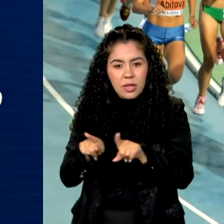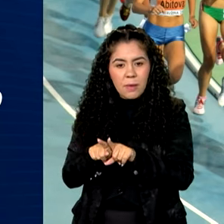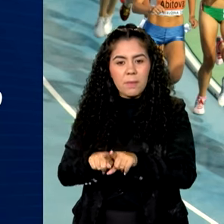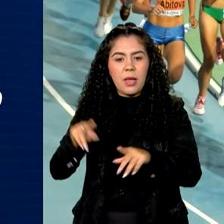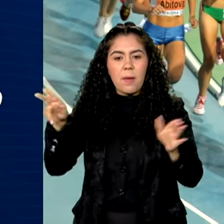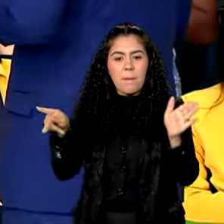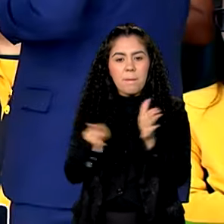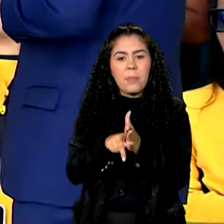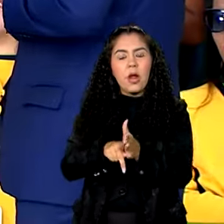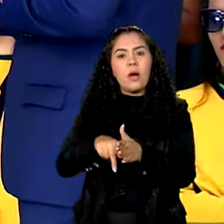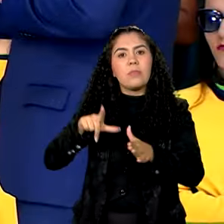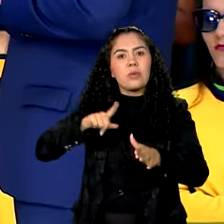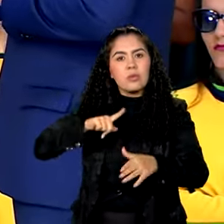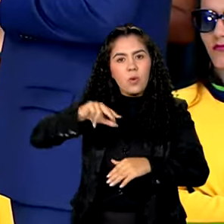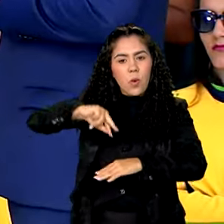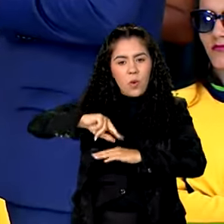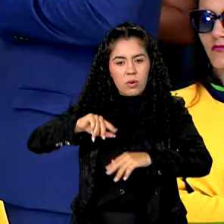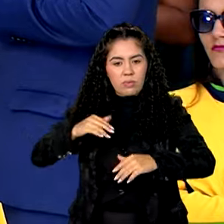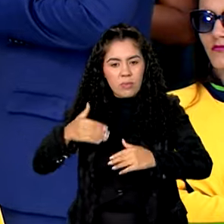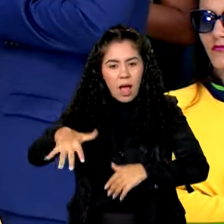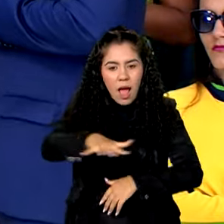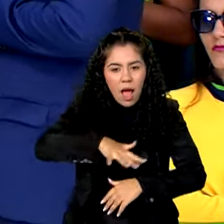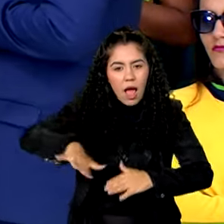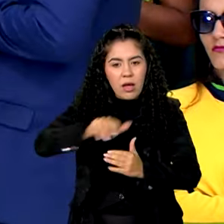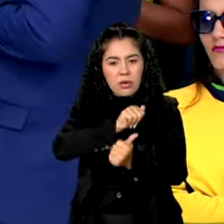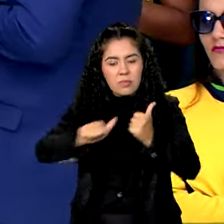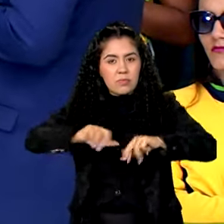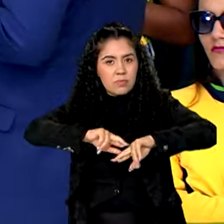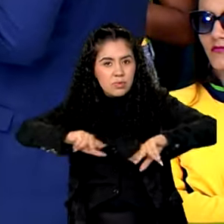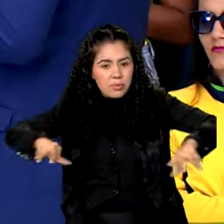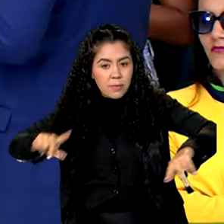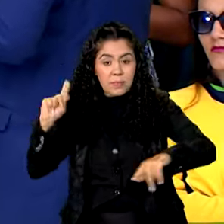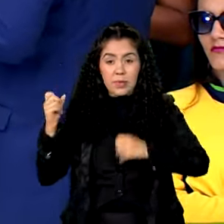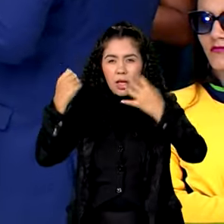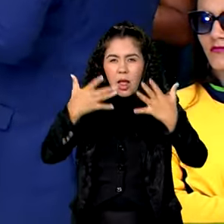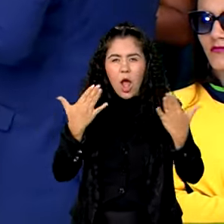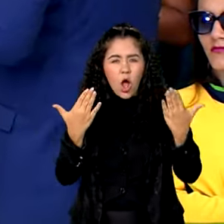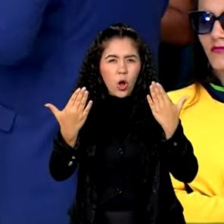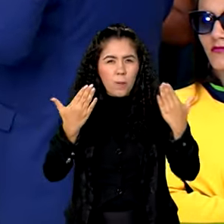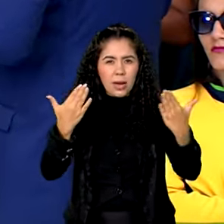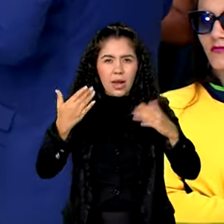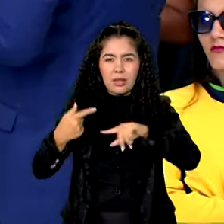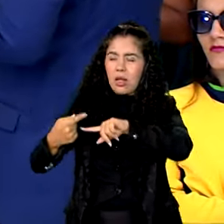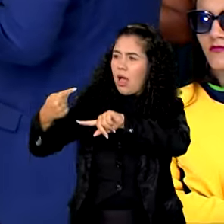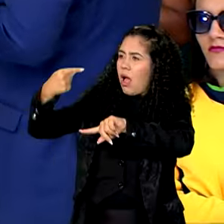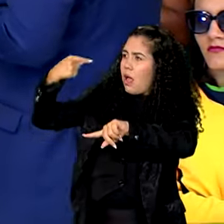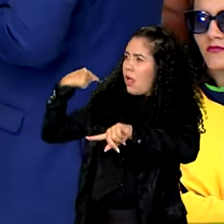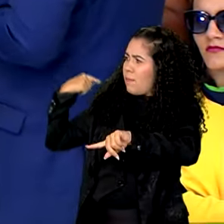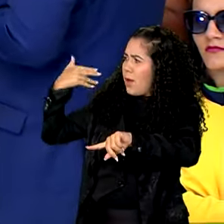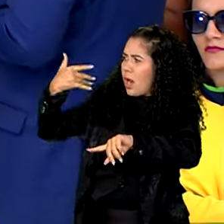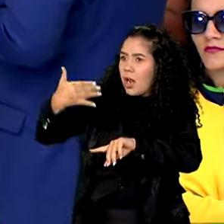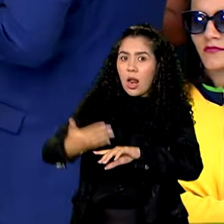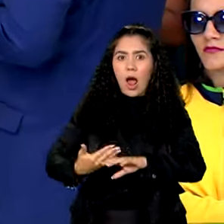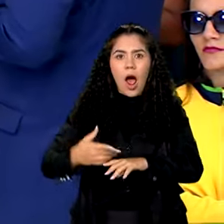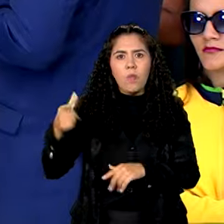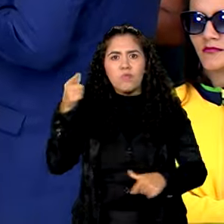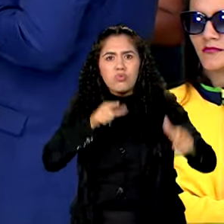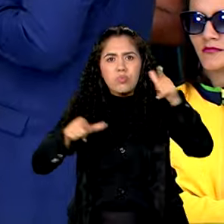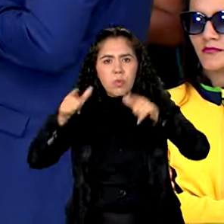atletismo. Se você analisar o Senado de 2004 para cá, nesses 20 anos, a quantidade de medalhas que o país teve